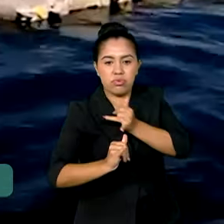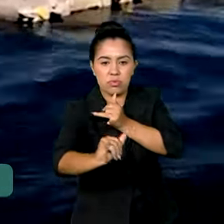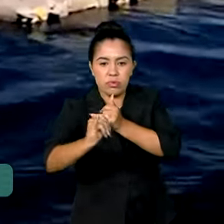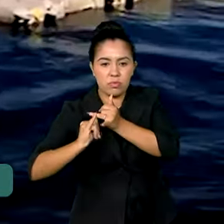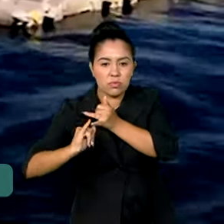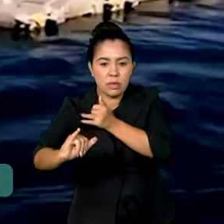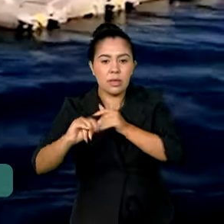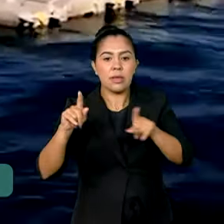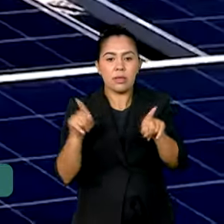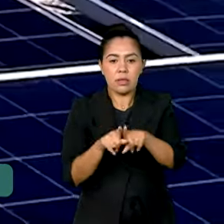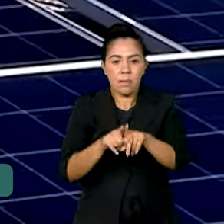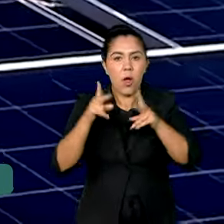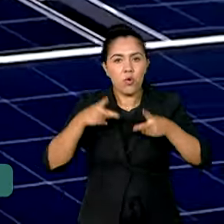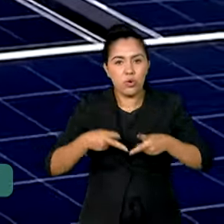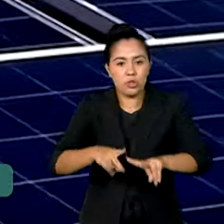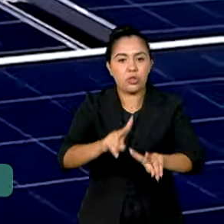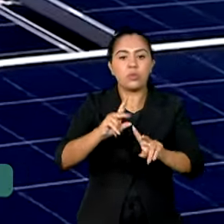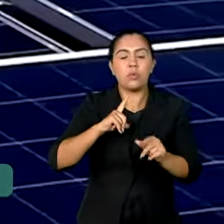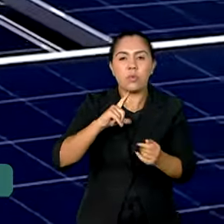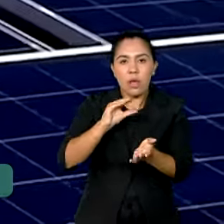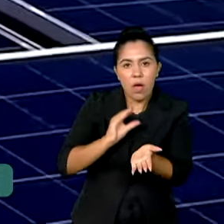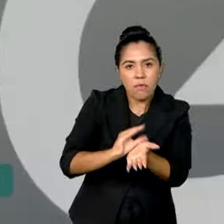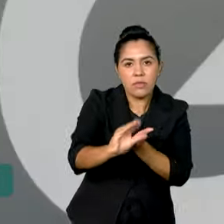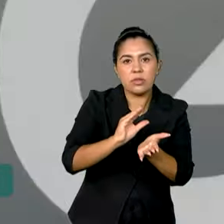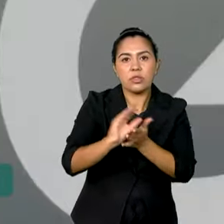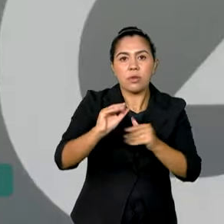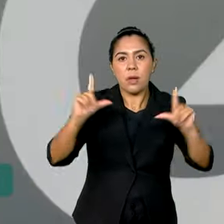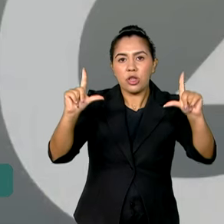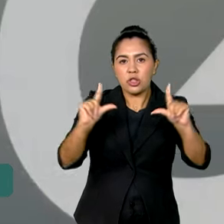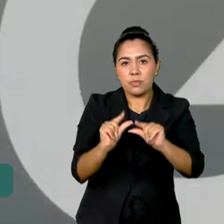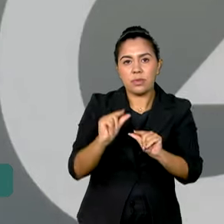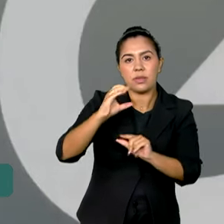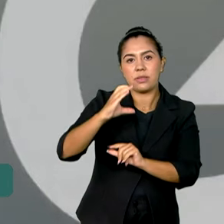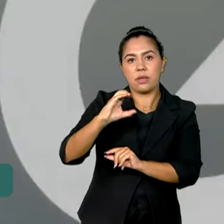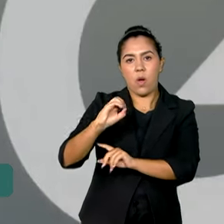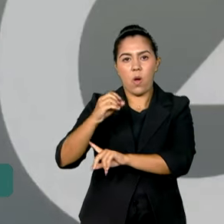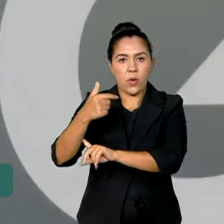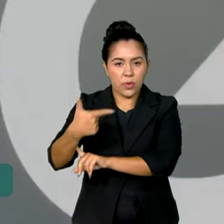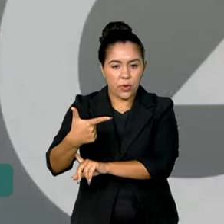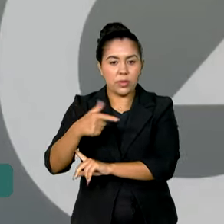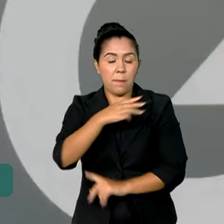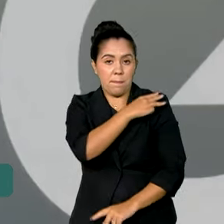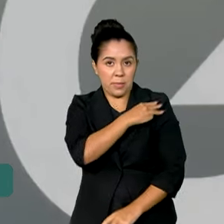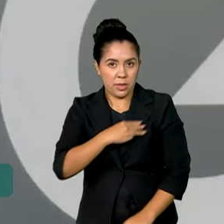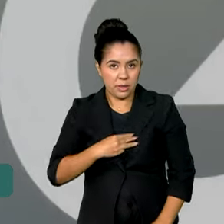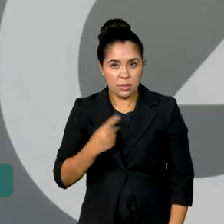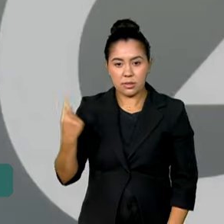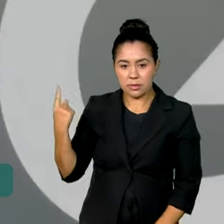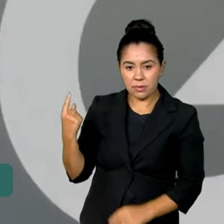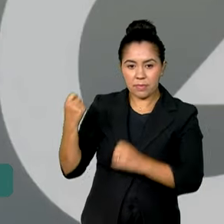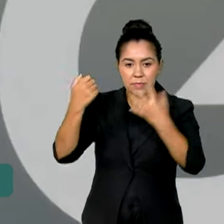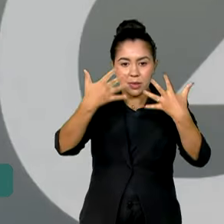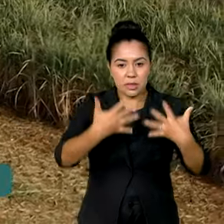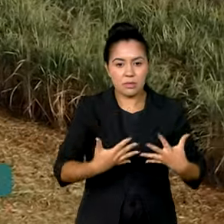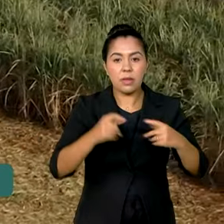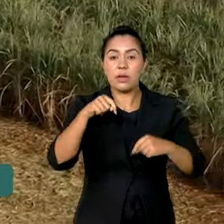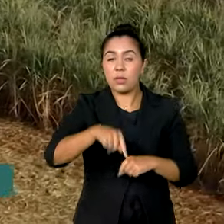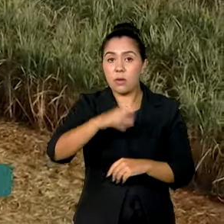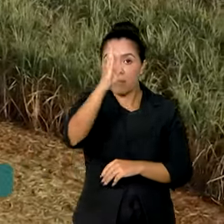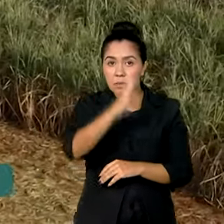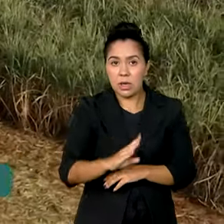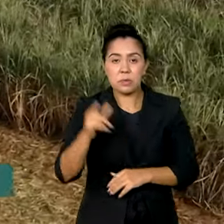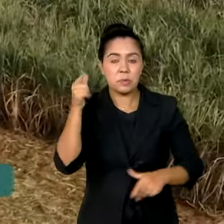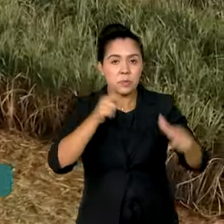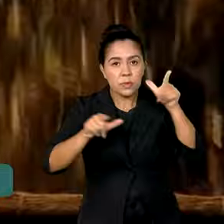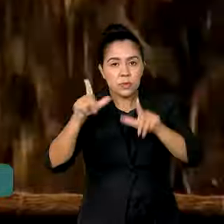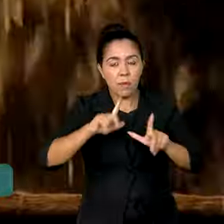investindo em descarbonização. O ministro de Minas e Energia lembrou que o Brasil vem trabalhando para